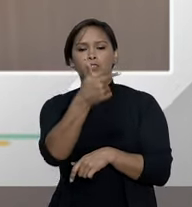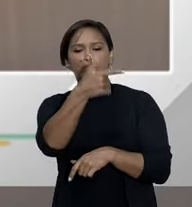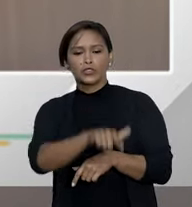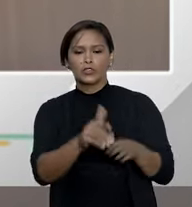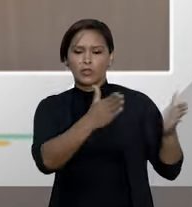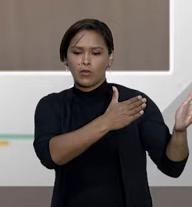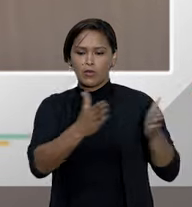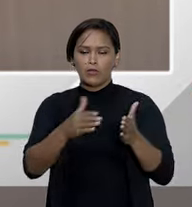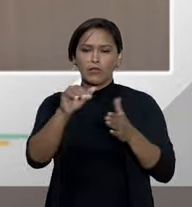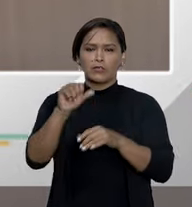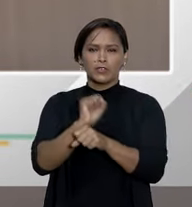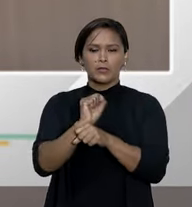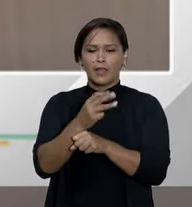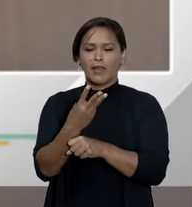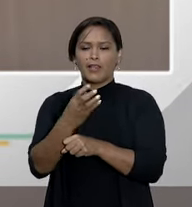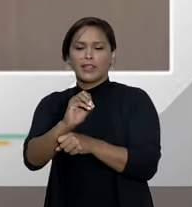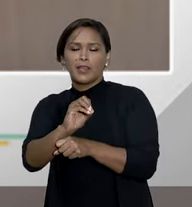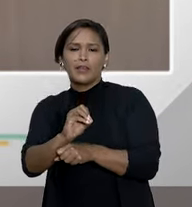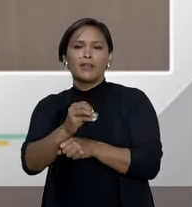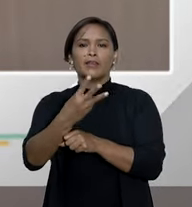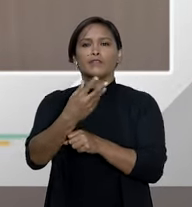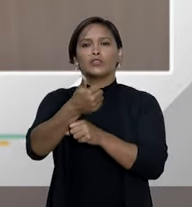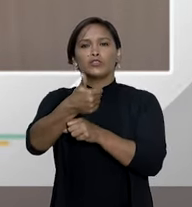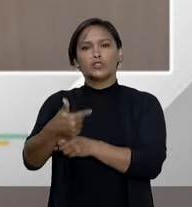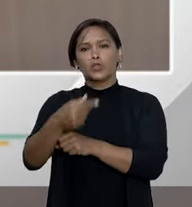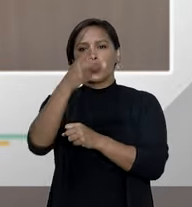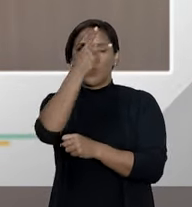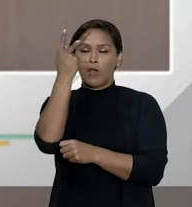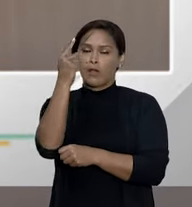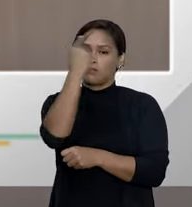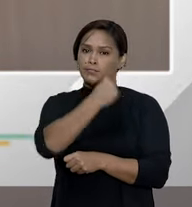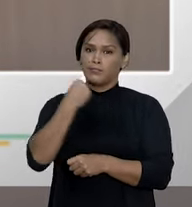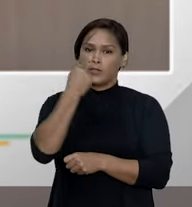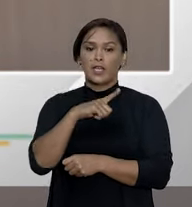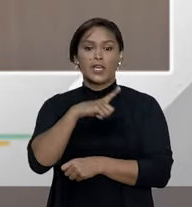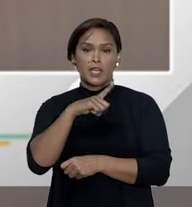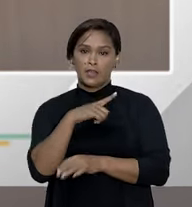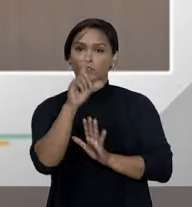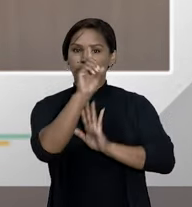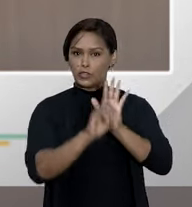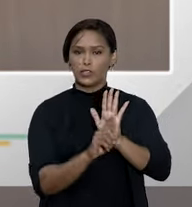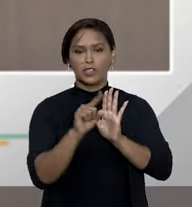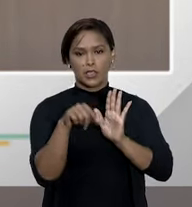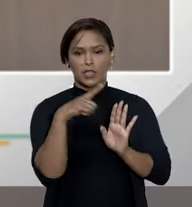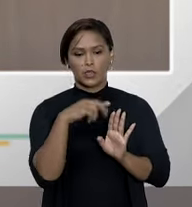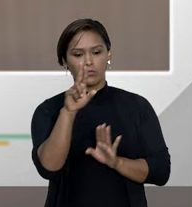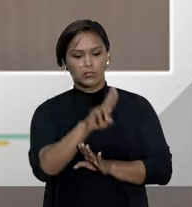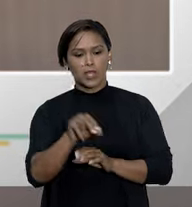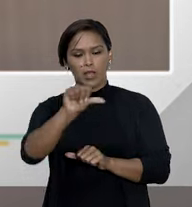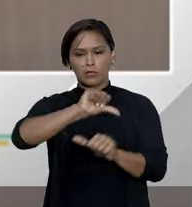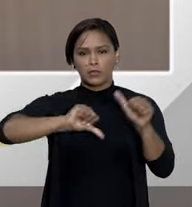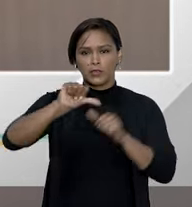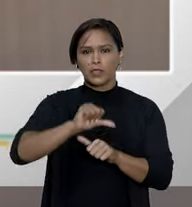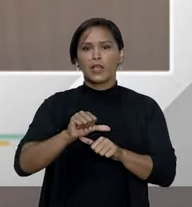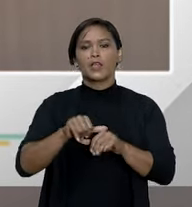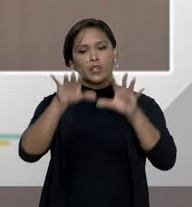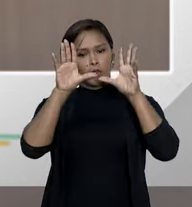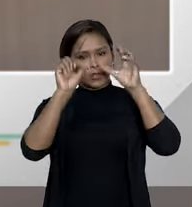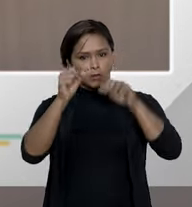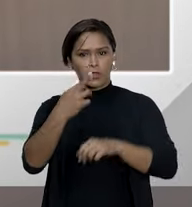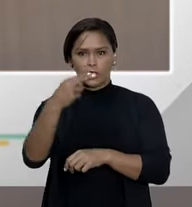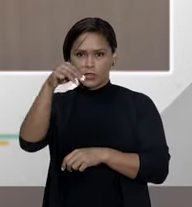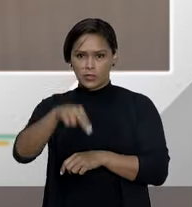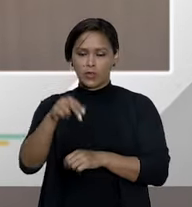carências de um plano inicial, de um plano novo, ele teria esse direito e o nosso tribunal também nesse sentido